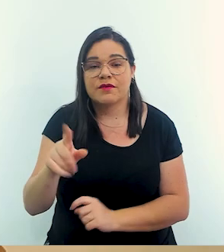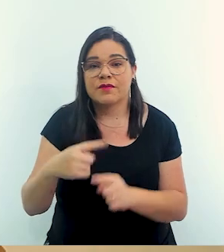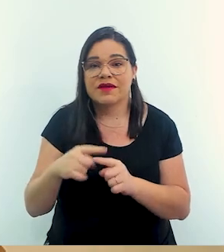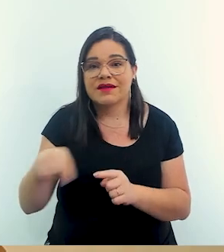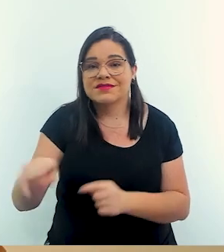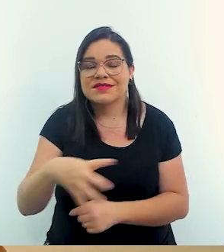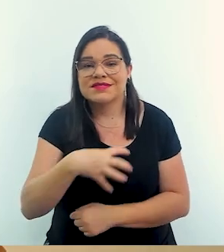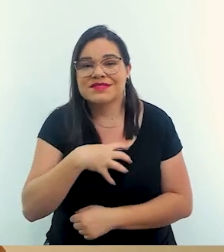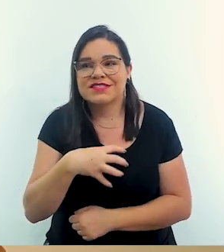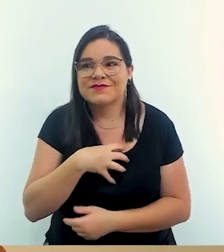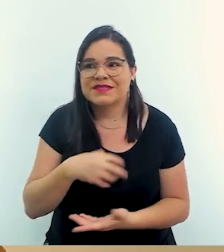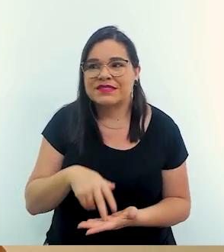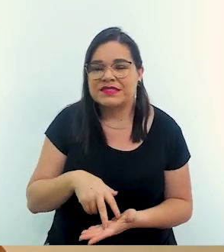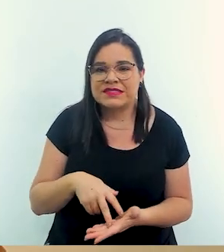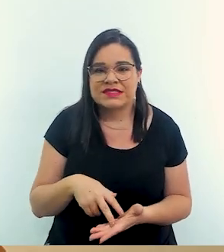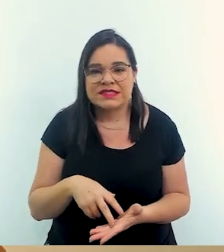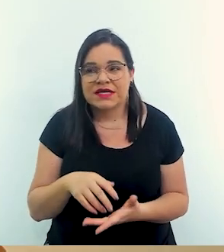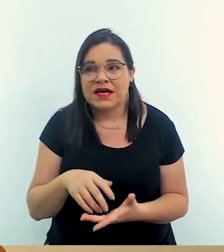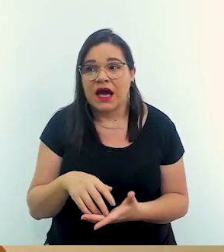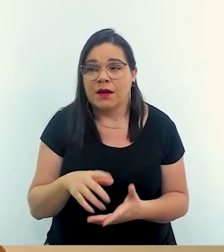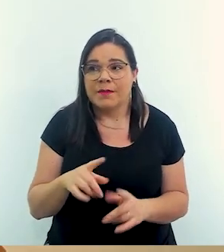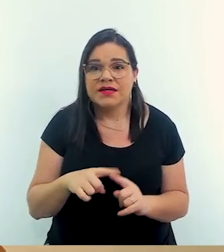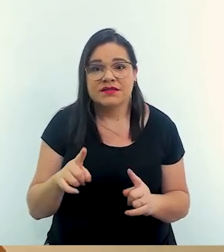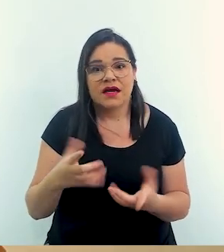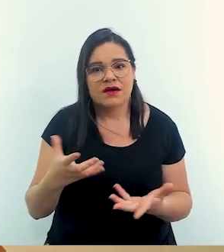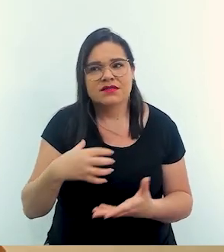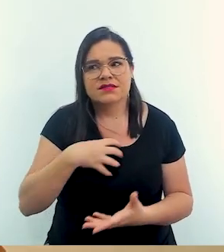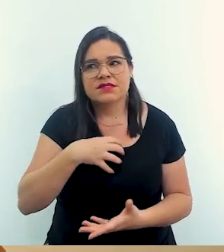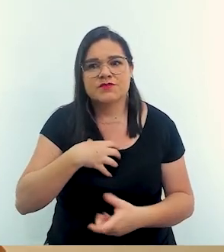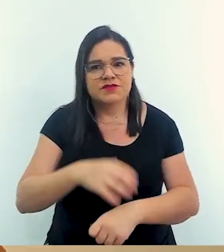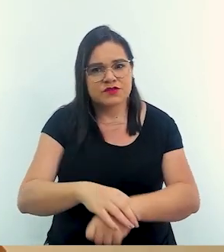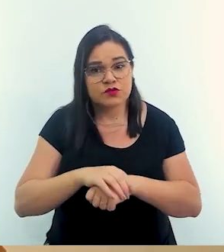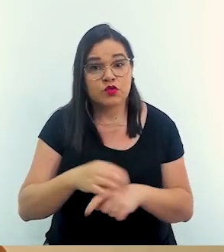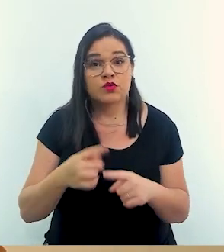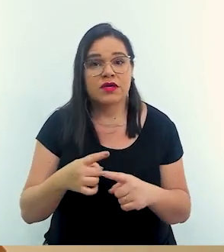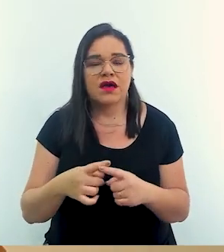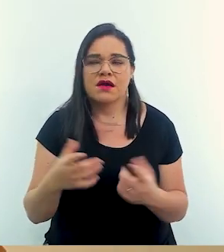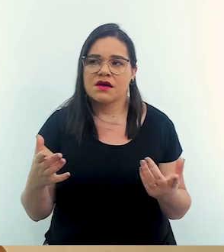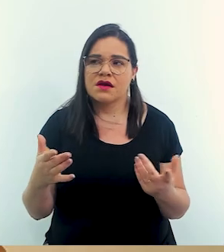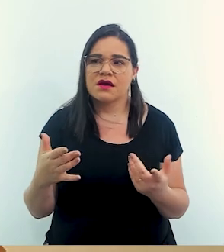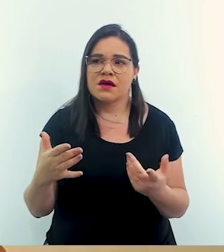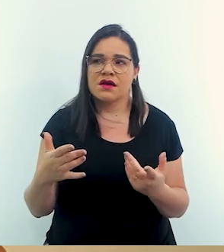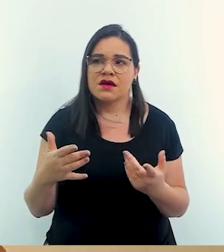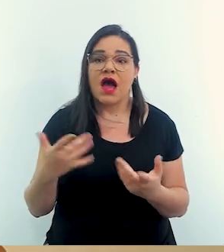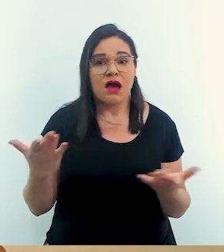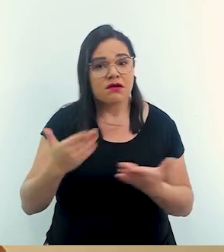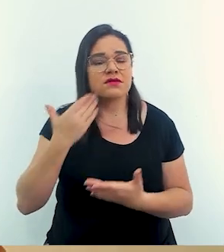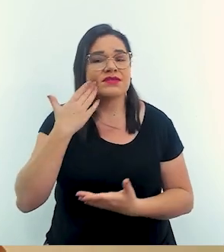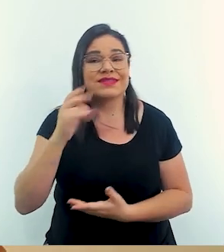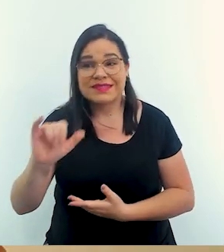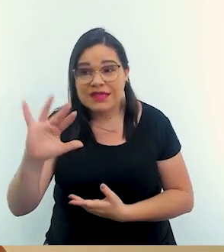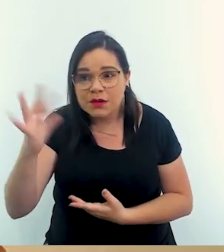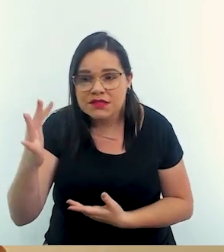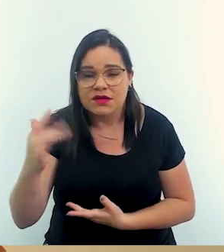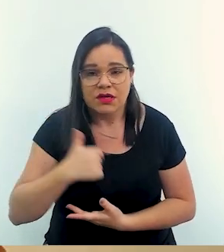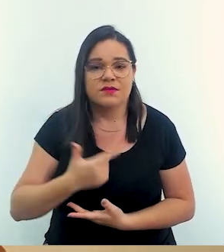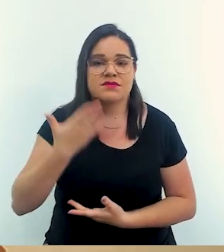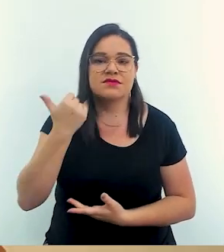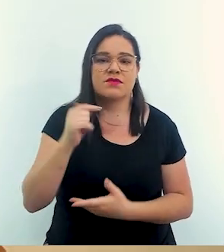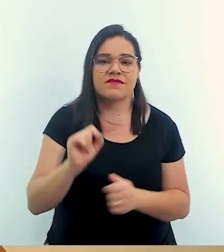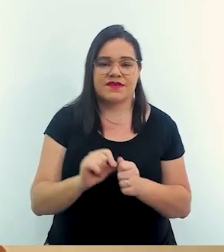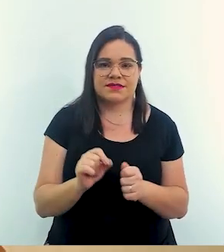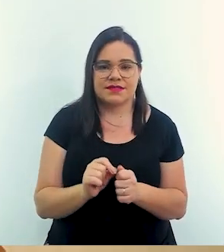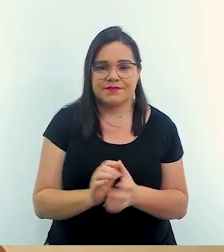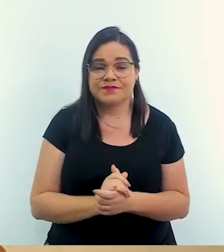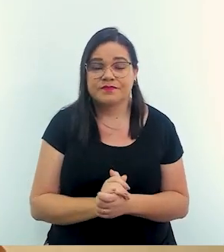ter a sensação de segurança olha eu sei que pode acontecer mas hoje eu estou capacitado pra atuar como isso então elas têm